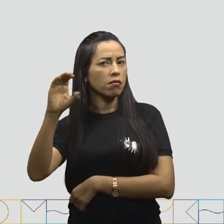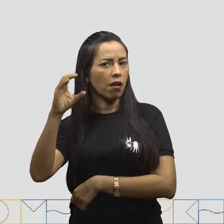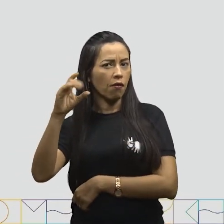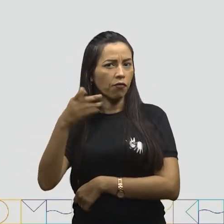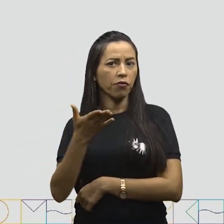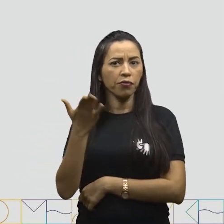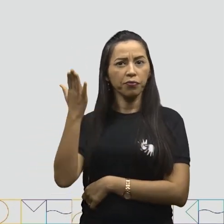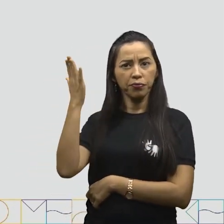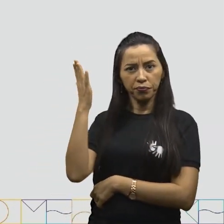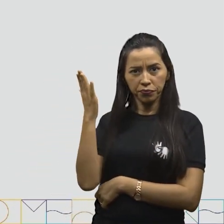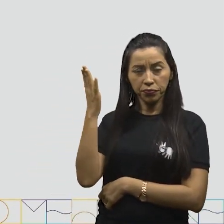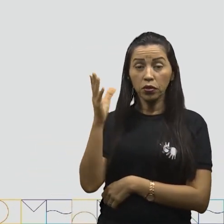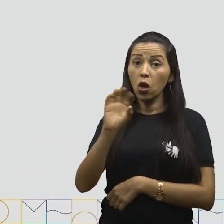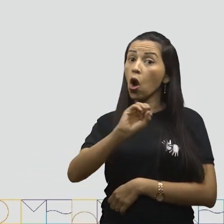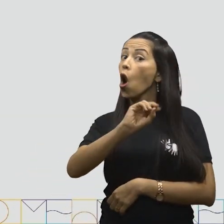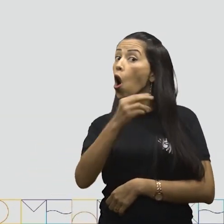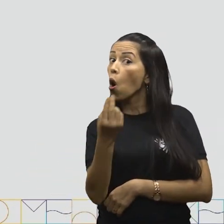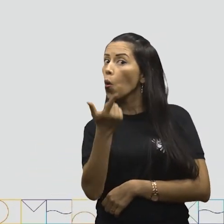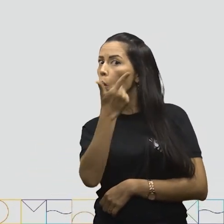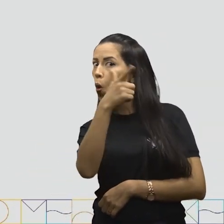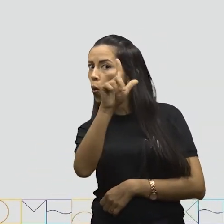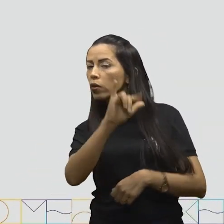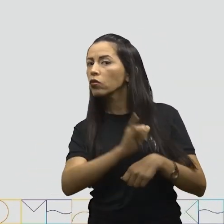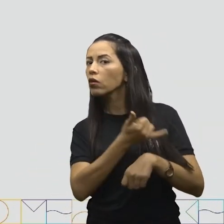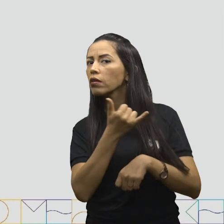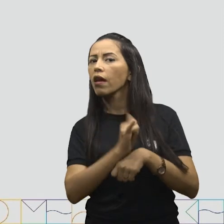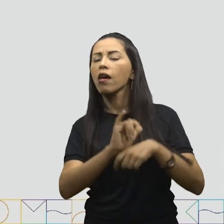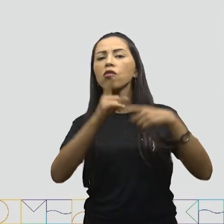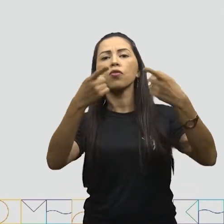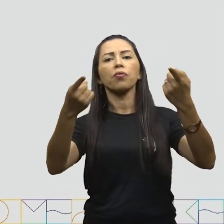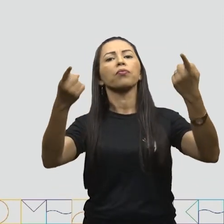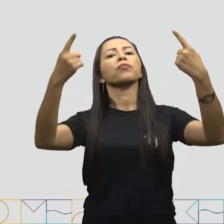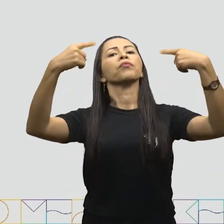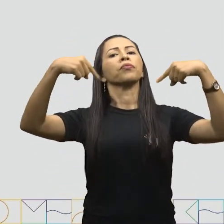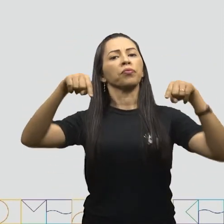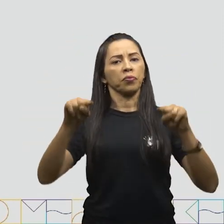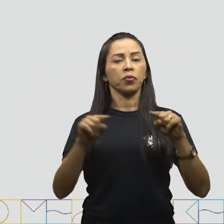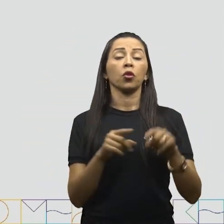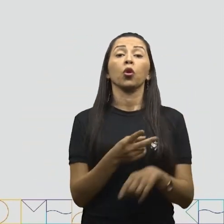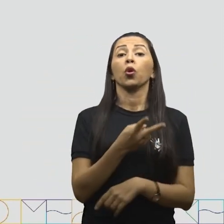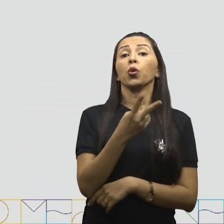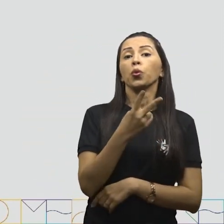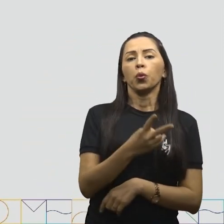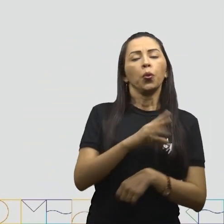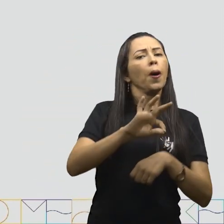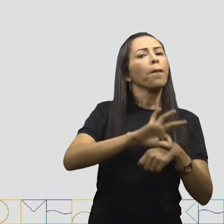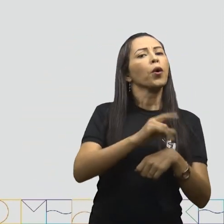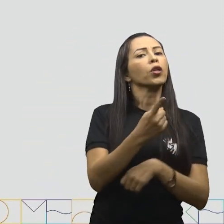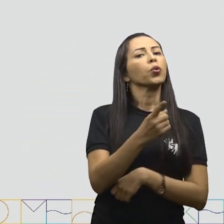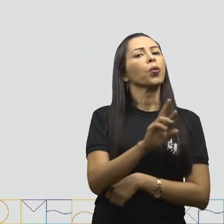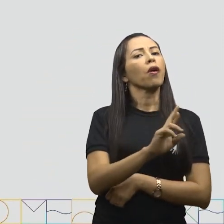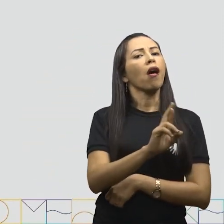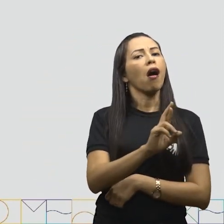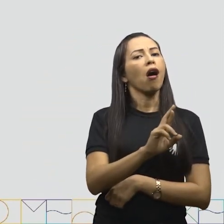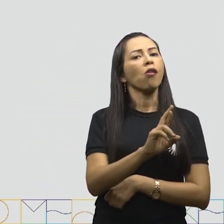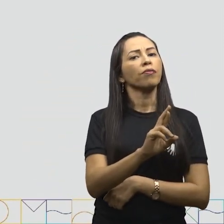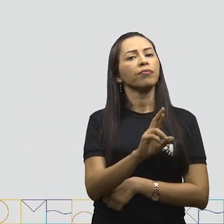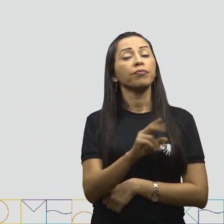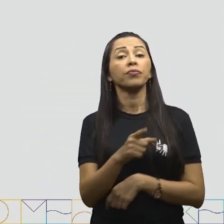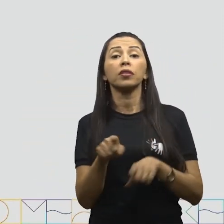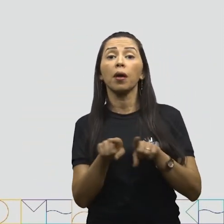centavos. Ou temos outra que é o quê? Duas moedas de 1 real